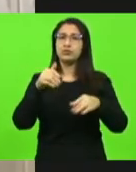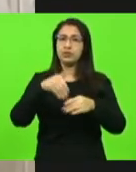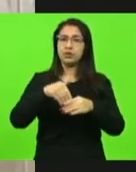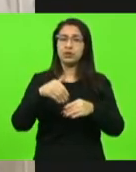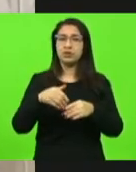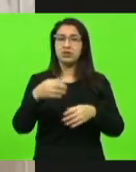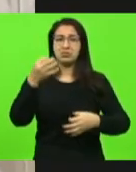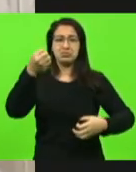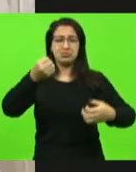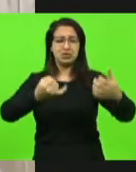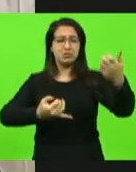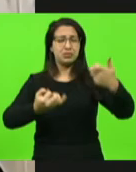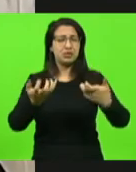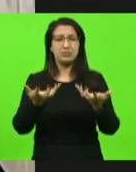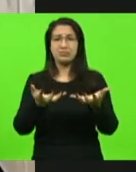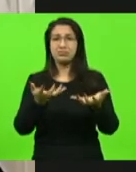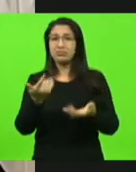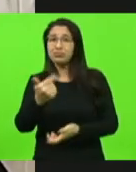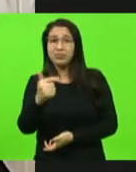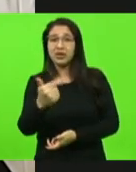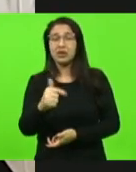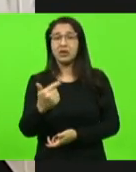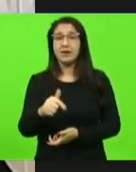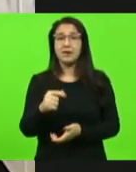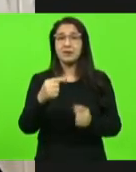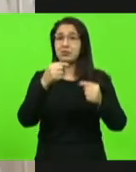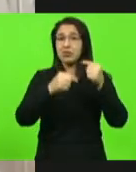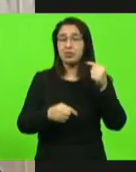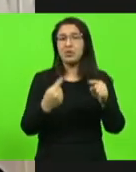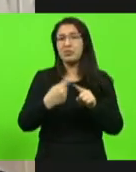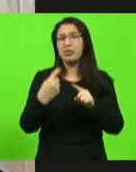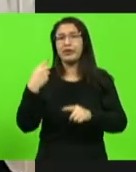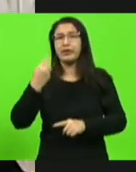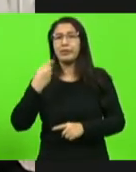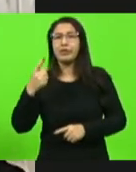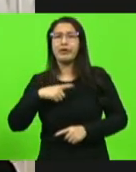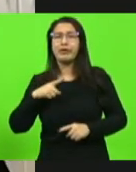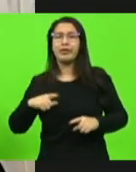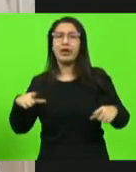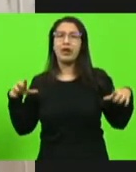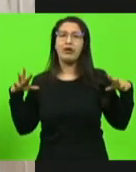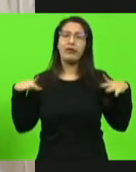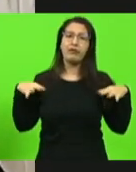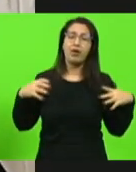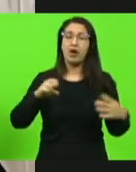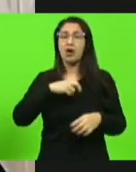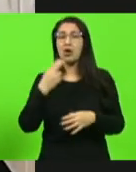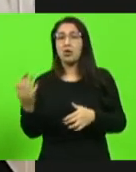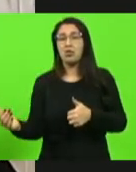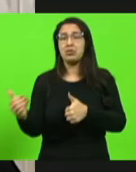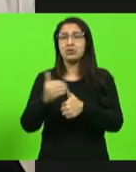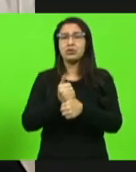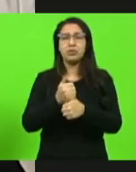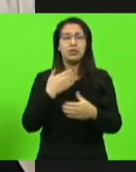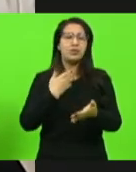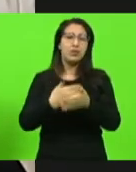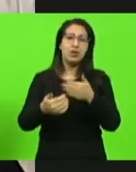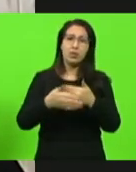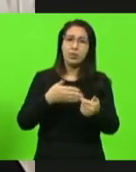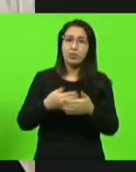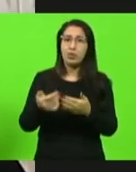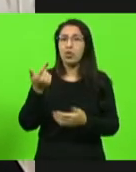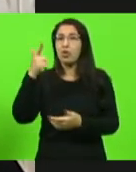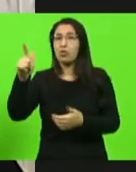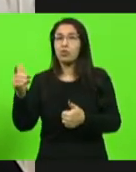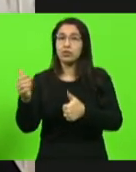justificativa plausível. Ah, porque determinado deputado entrou de férias, porque o outro assumiu independente de se o outro